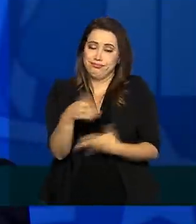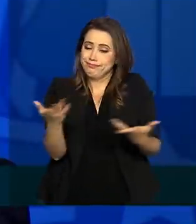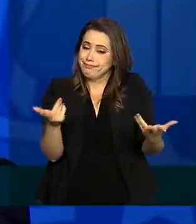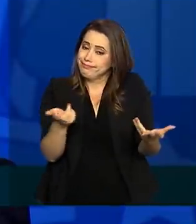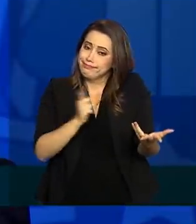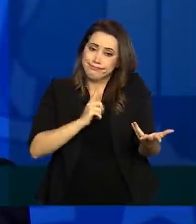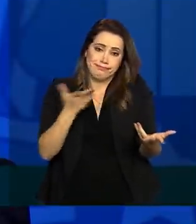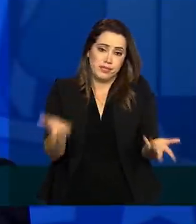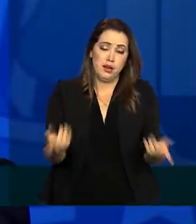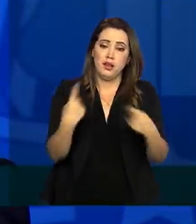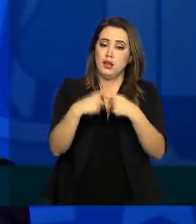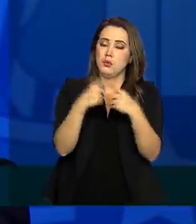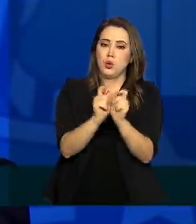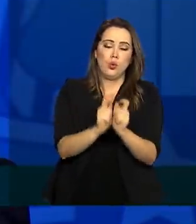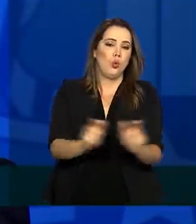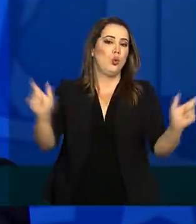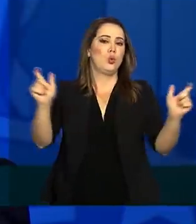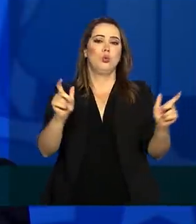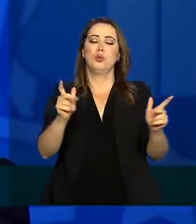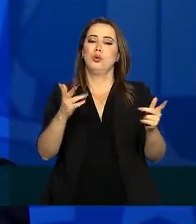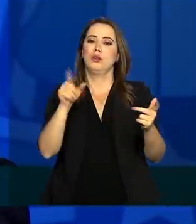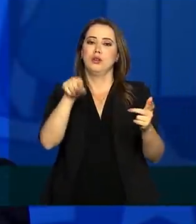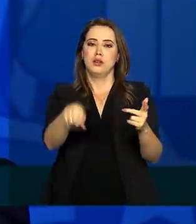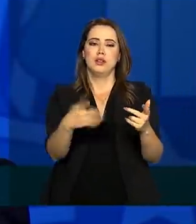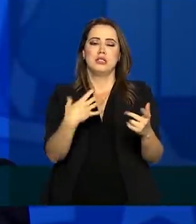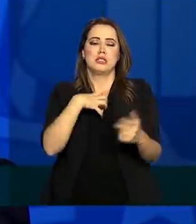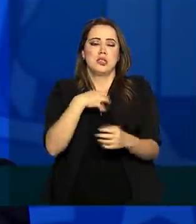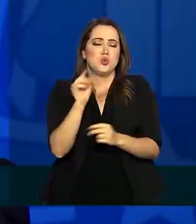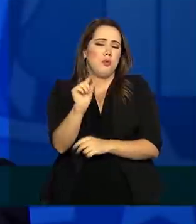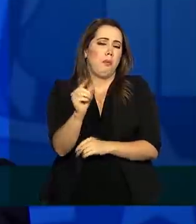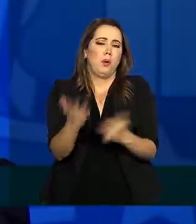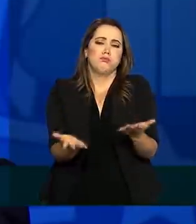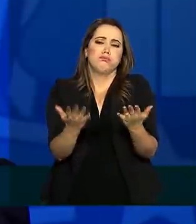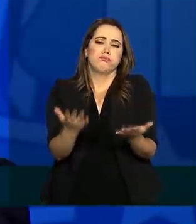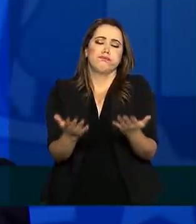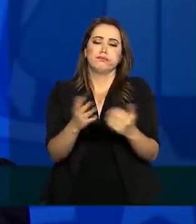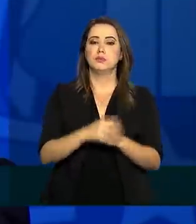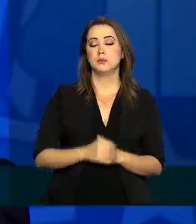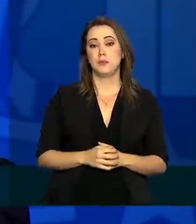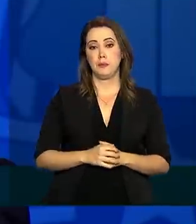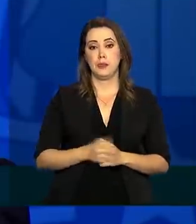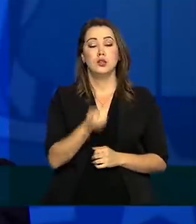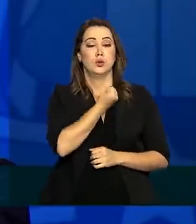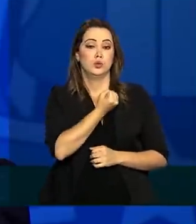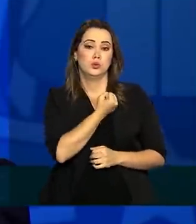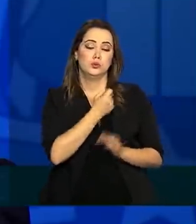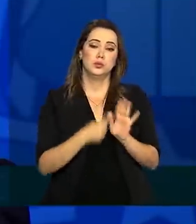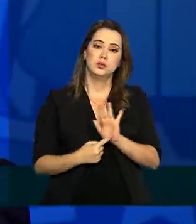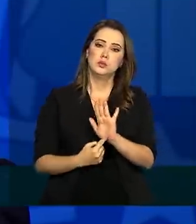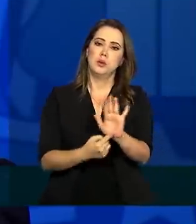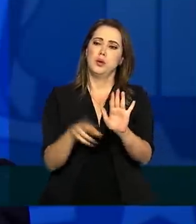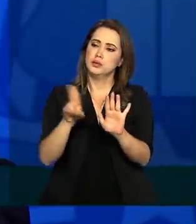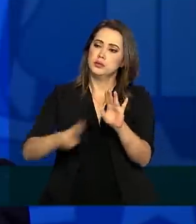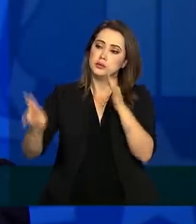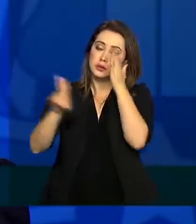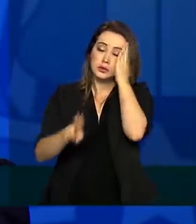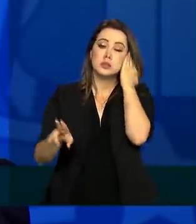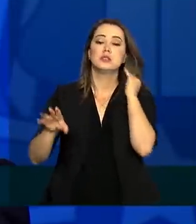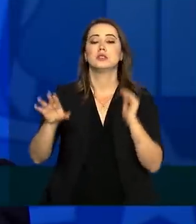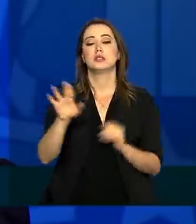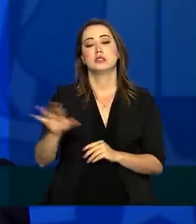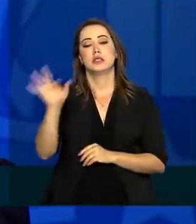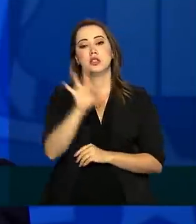afinal, a maior parcela dos casos é leve ou assintomático. Os dados trazidos pela Universidade Federal de